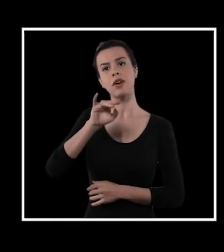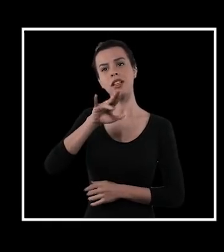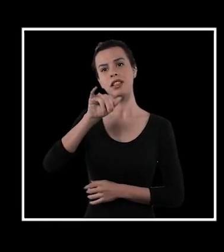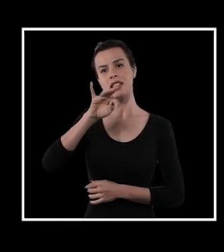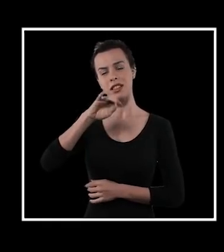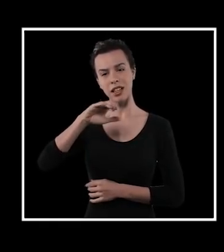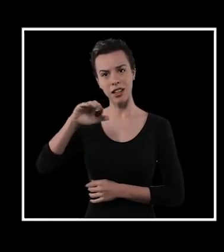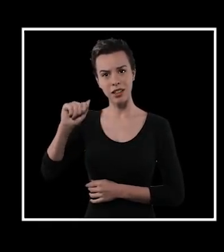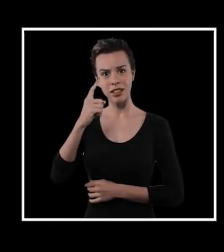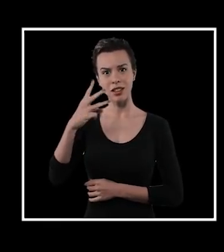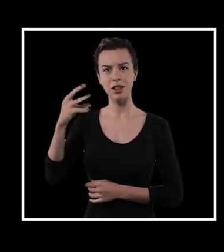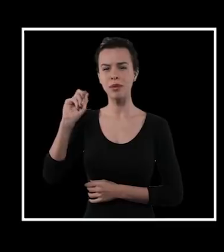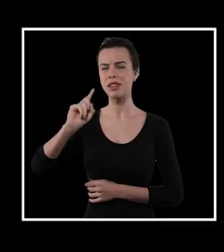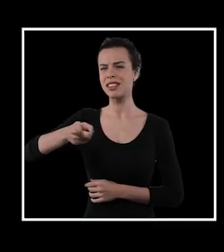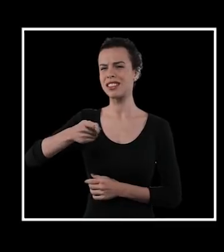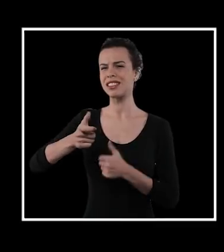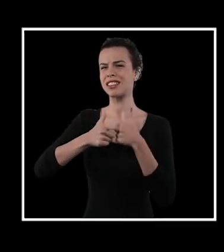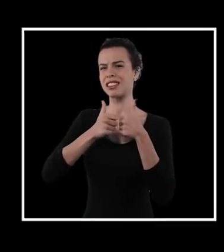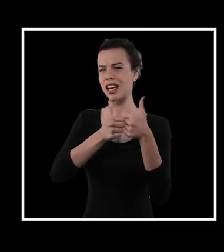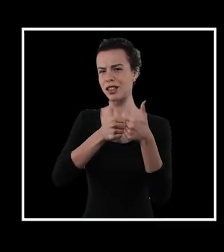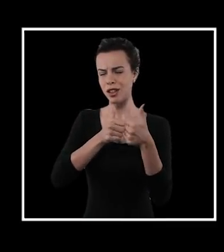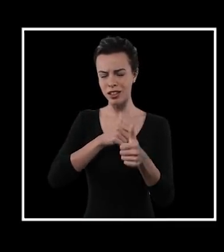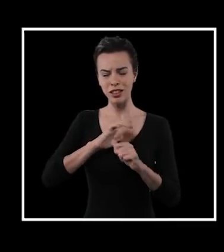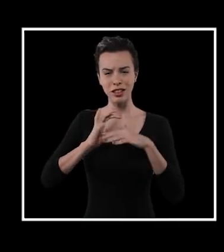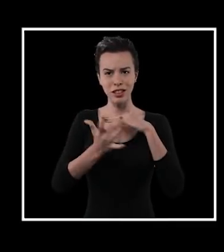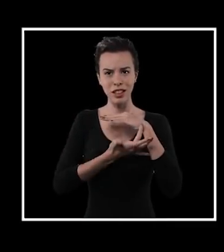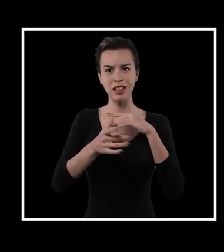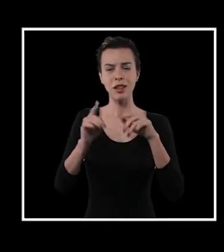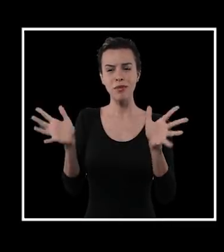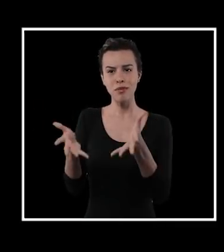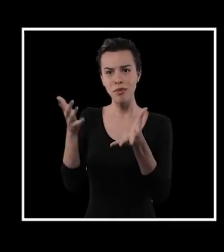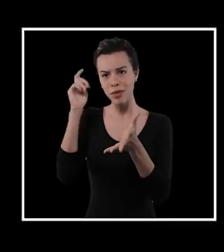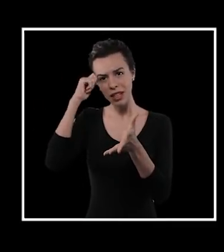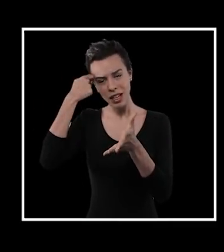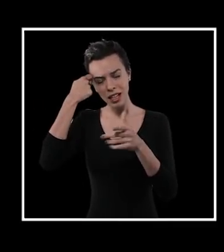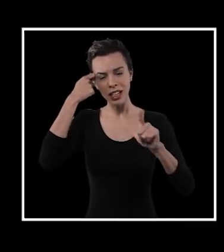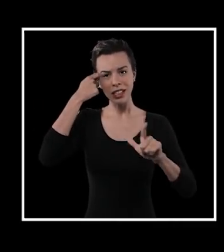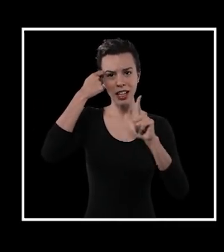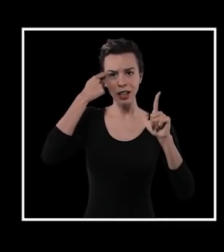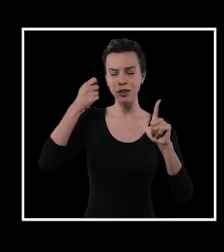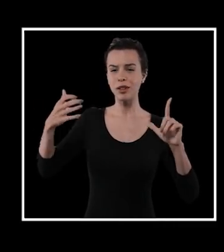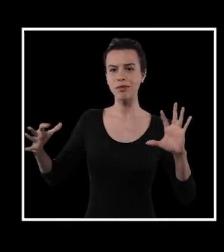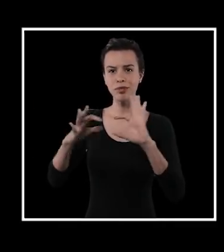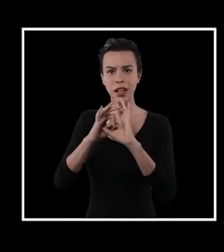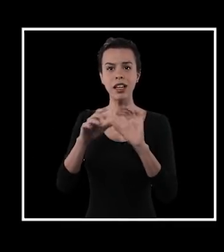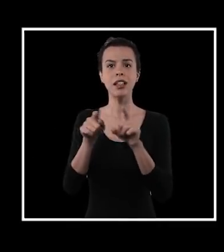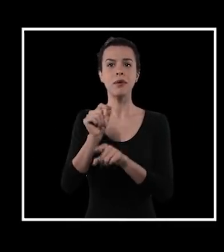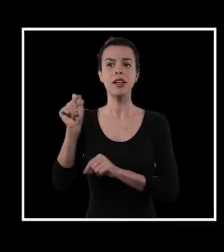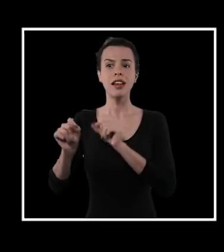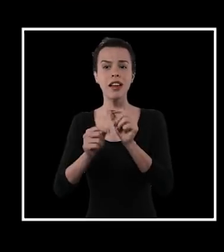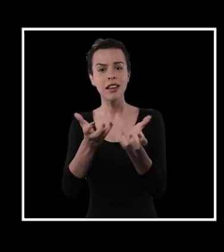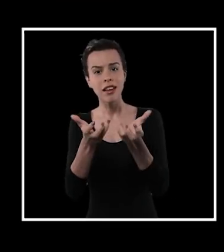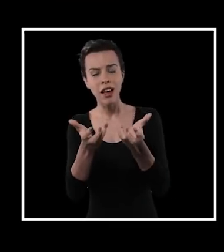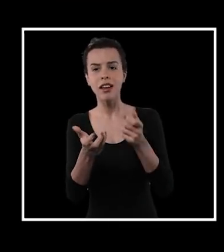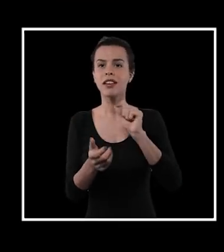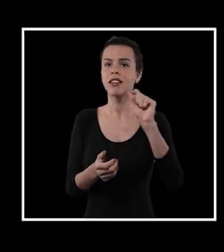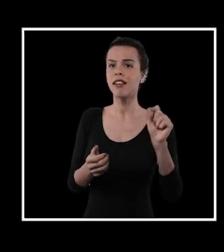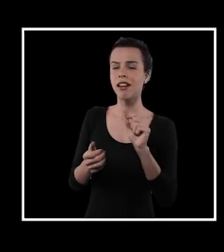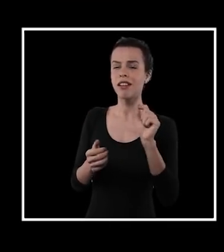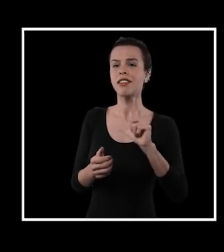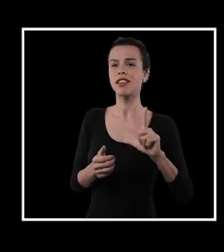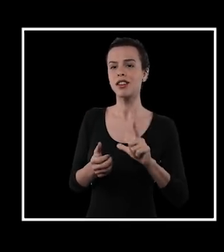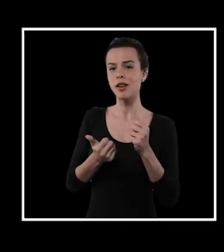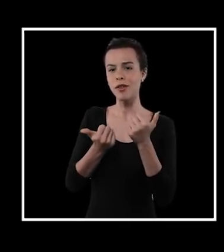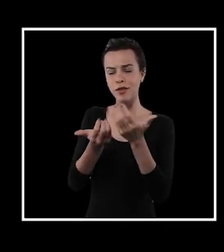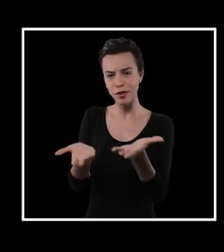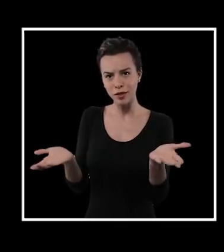seguidores em redes sociais, que promove a conexão de pessoas negras com a literatura e faz essa ponte entre quem busca e quem tem uma literatura